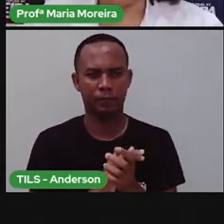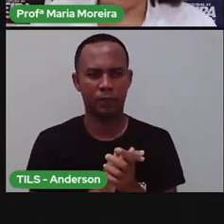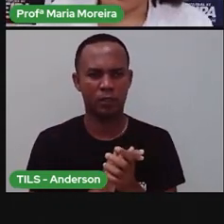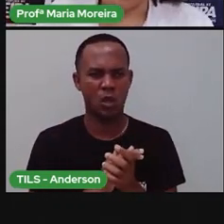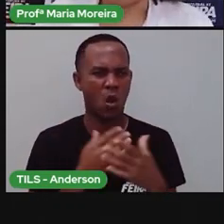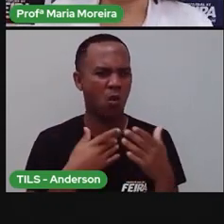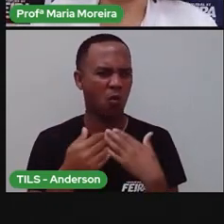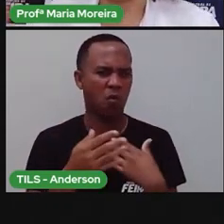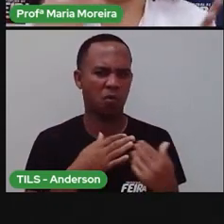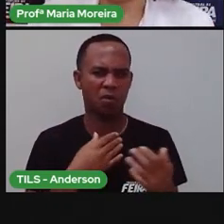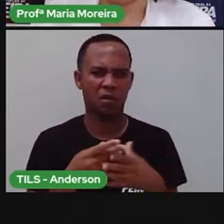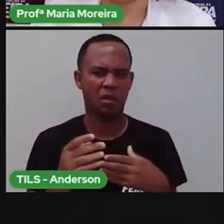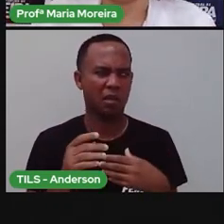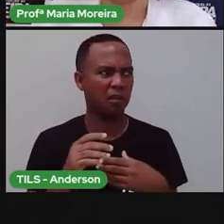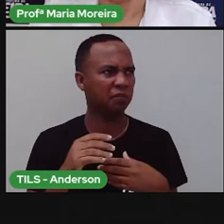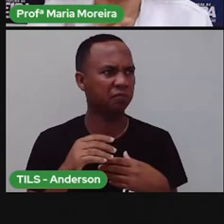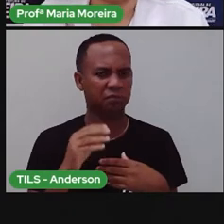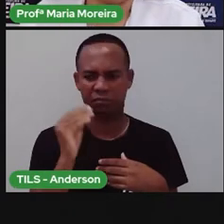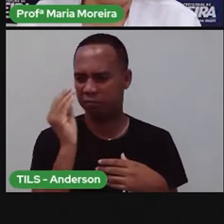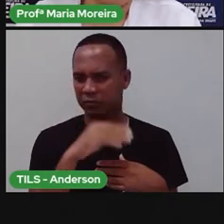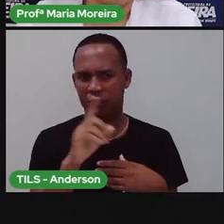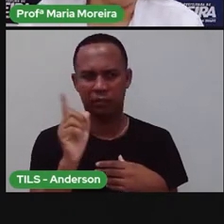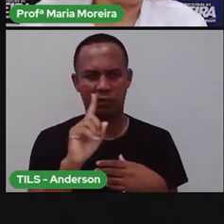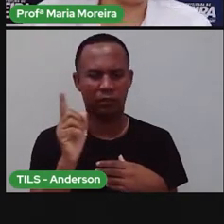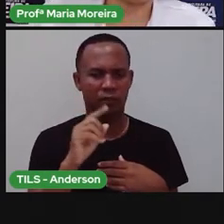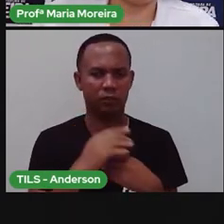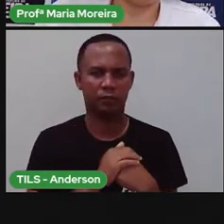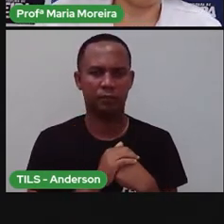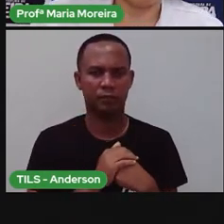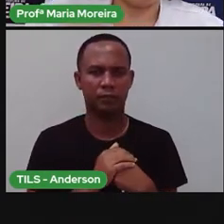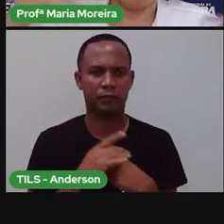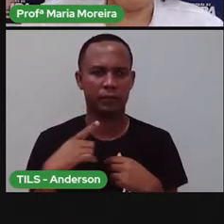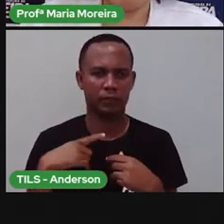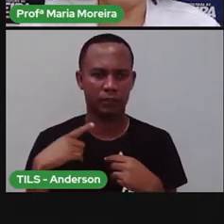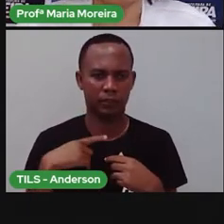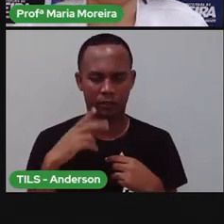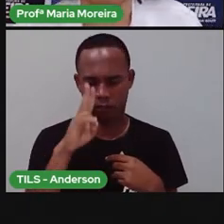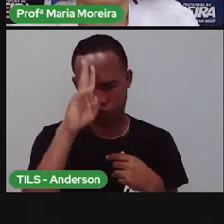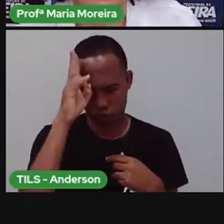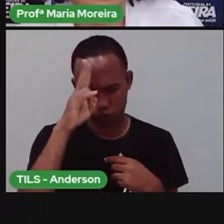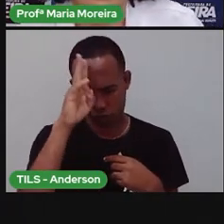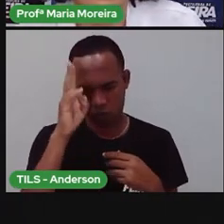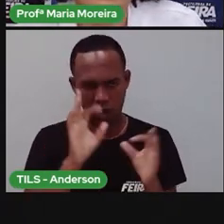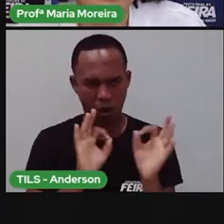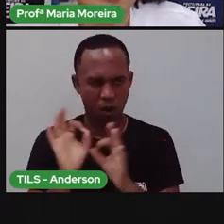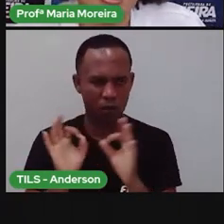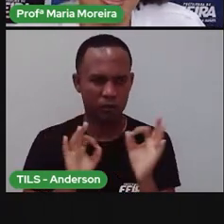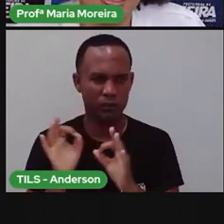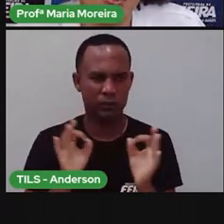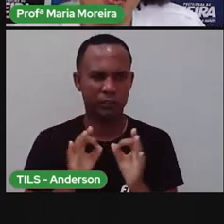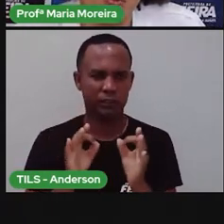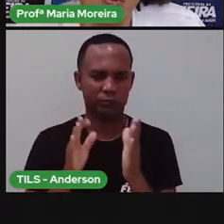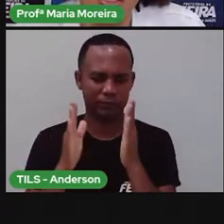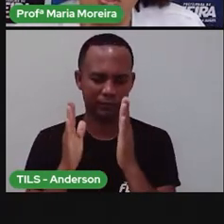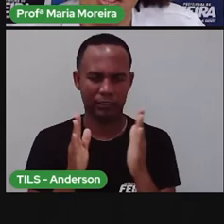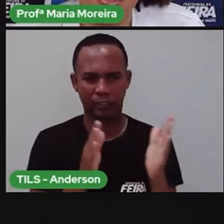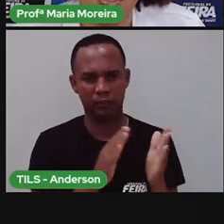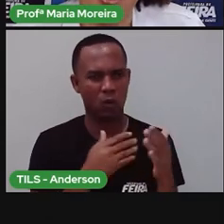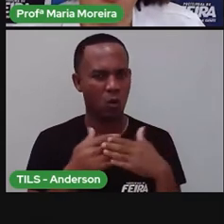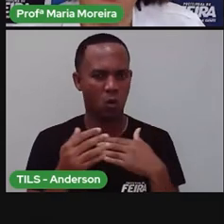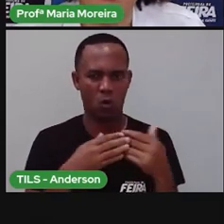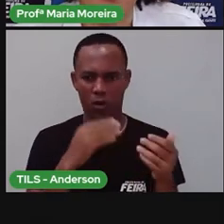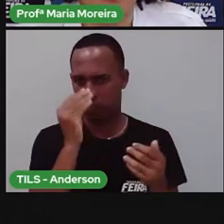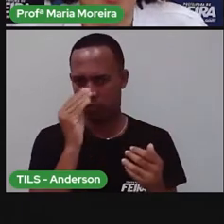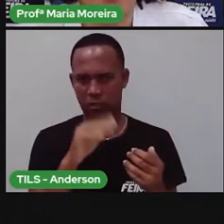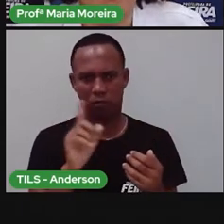você fazer de qualquer jeito. Usa a criatividade, usa a rima. Precisa ter uma história e uma organização. Não é de qualquer